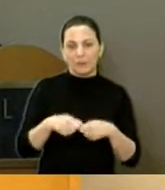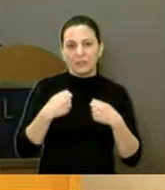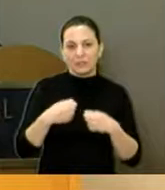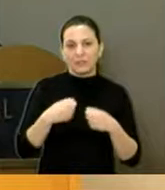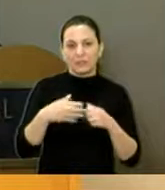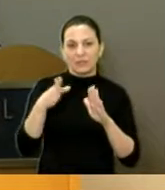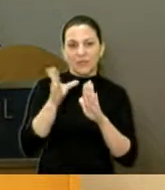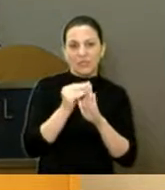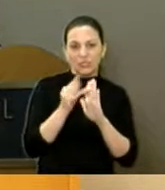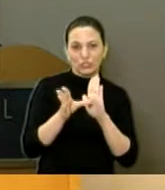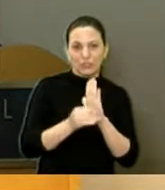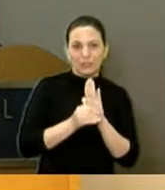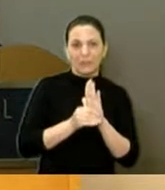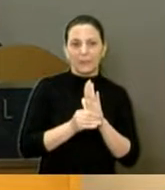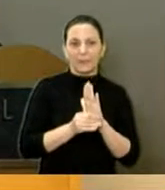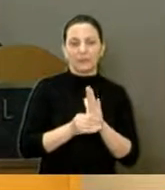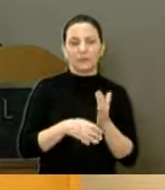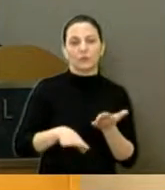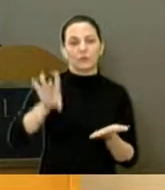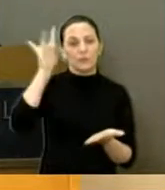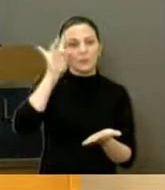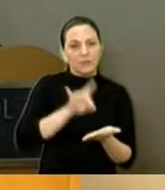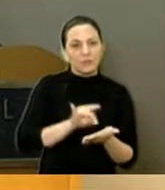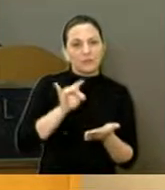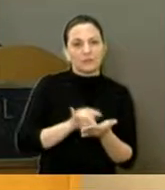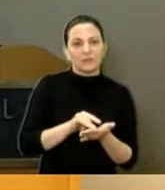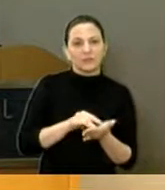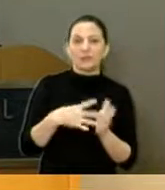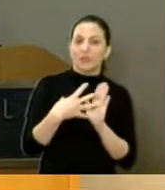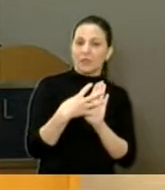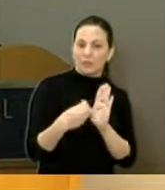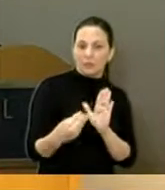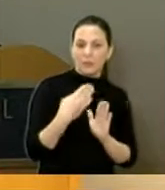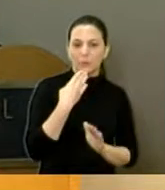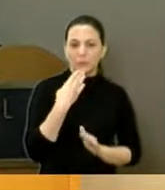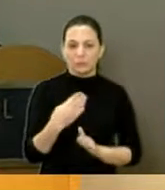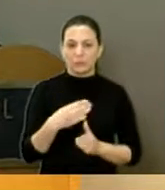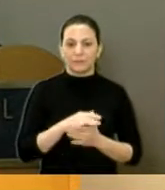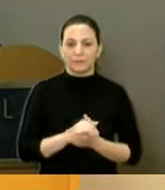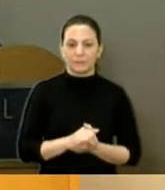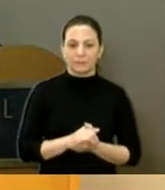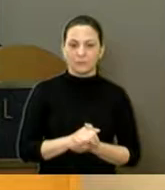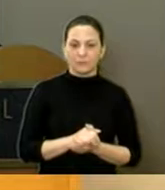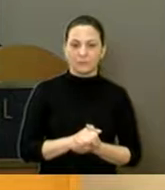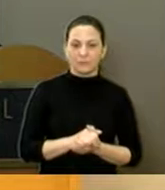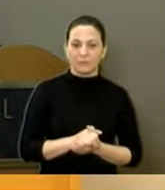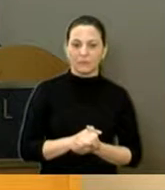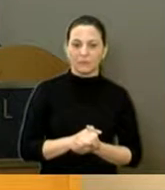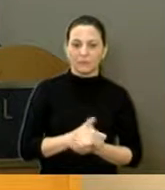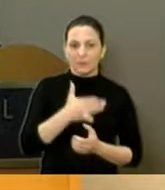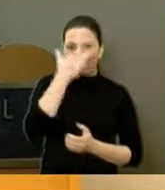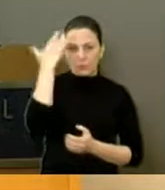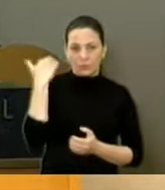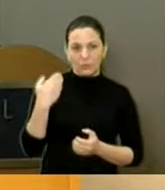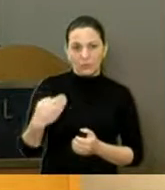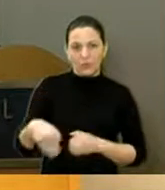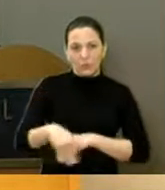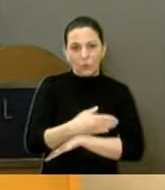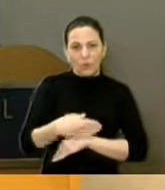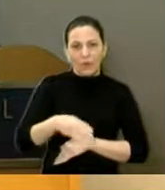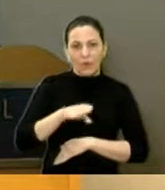agendamento, uma coisa mais precisa, que nós vamos fazer esse requerimento também. Um morador lá da rua Henrique, João